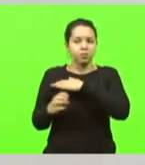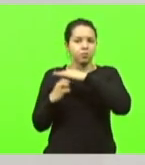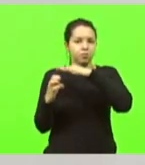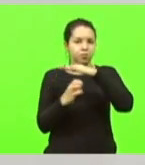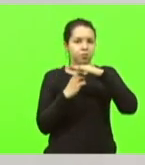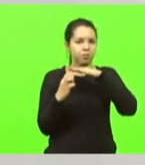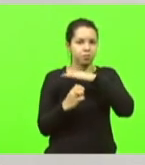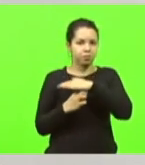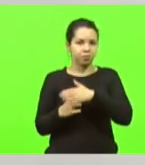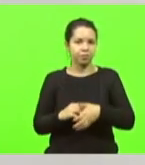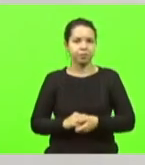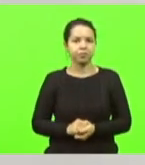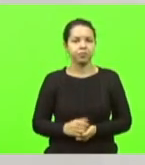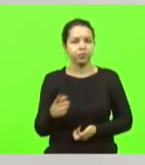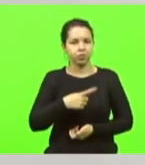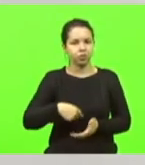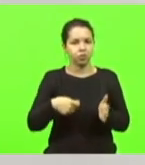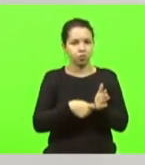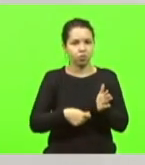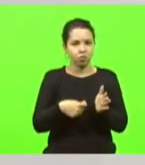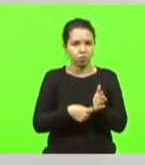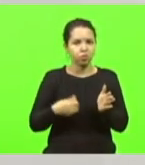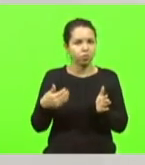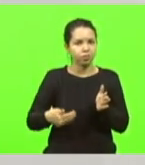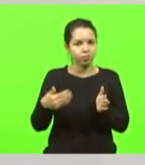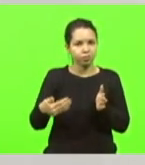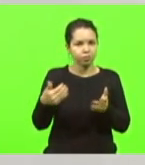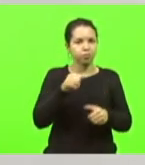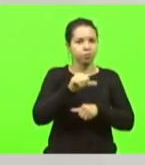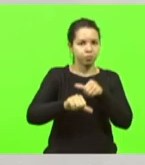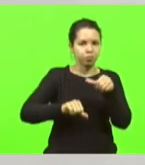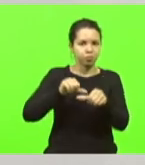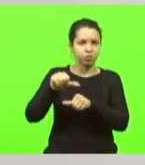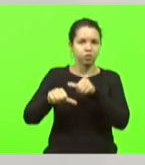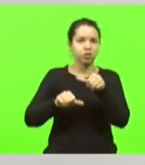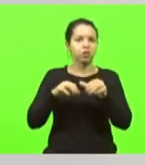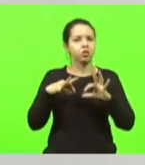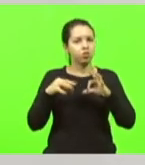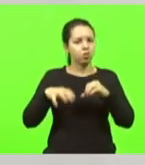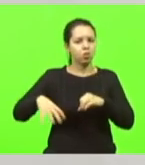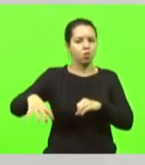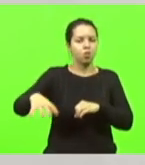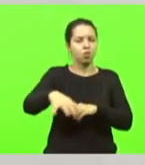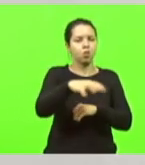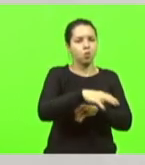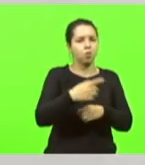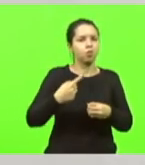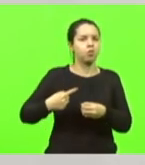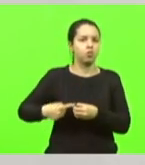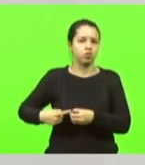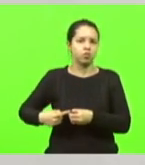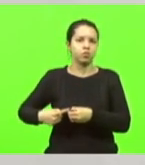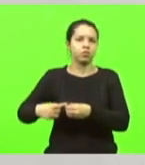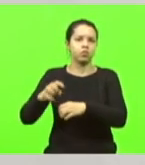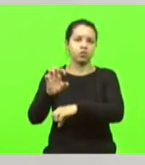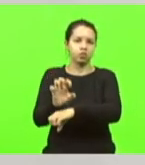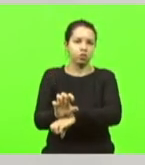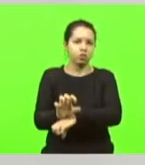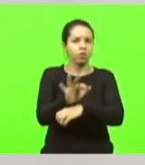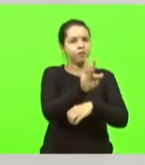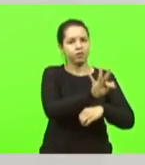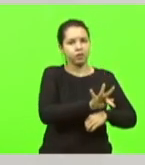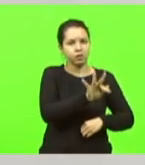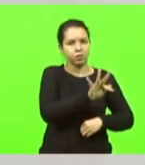Nossa luta tem sido constante por mudanças em todas as esferas, seja ela municipal, estadual ou federal.